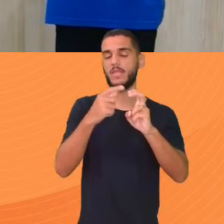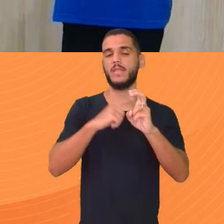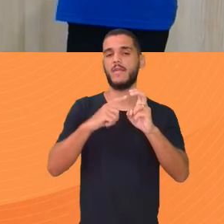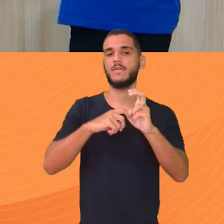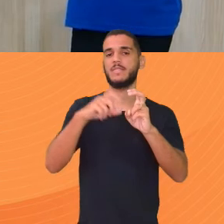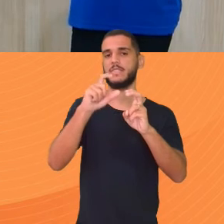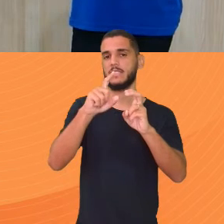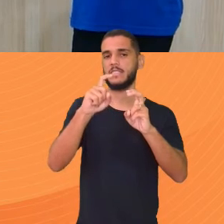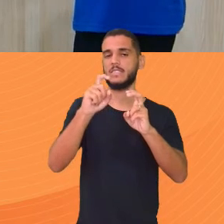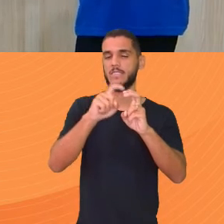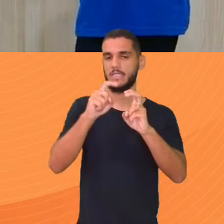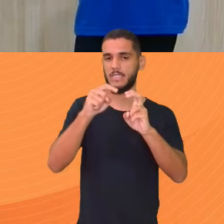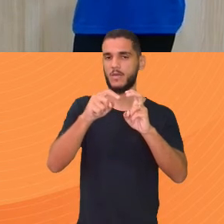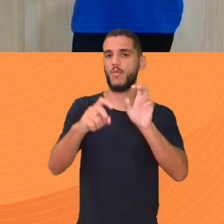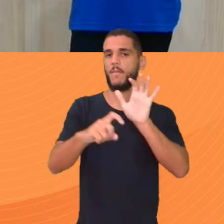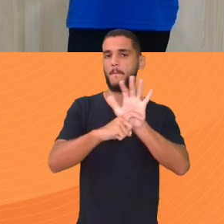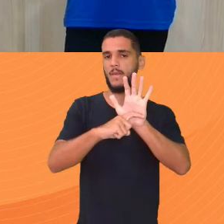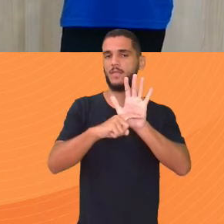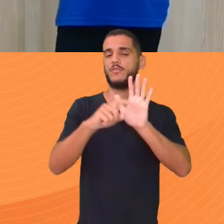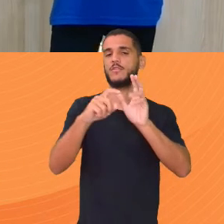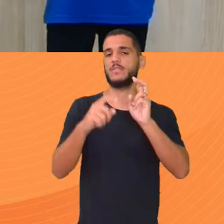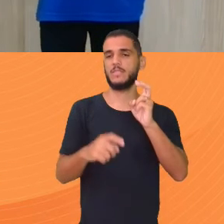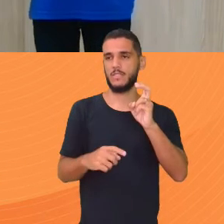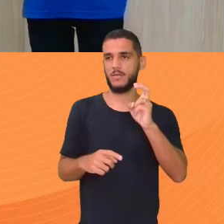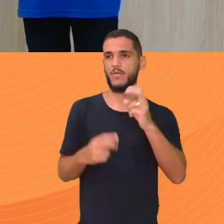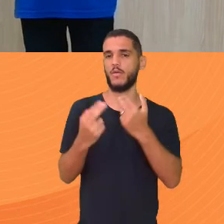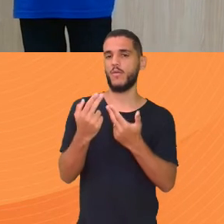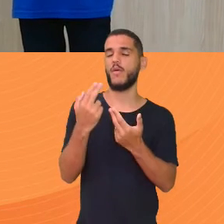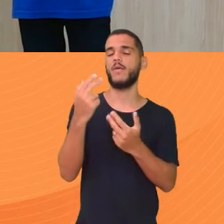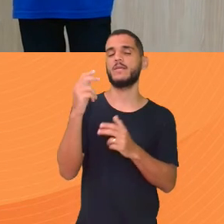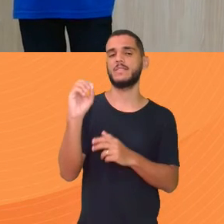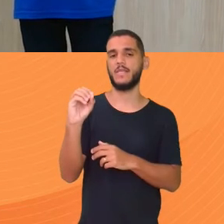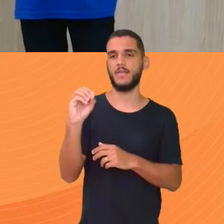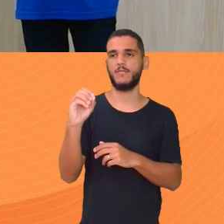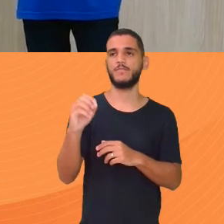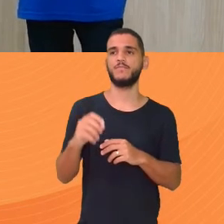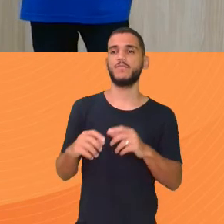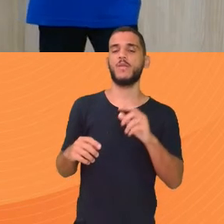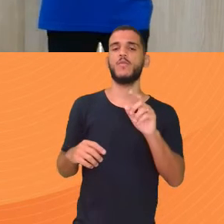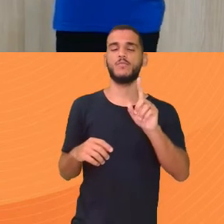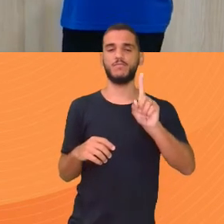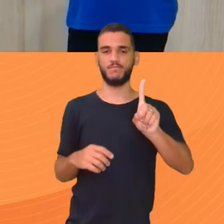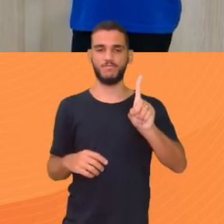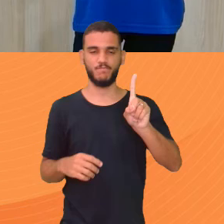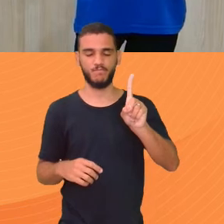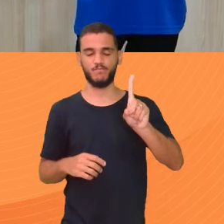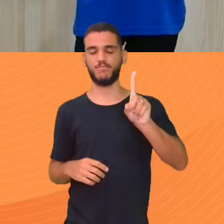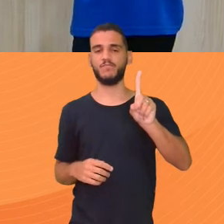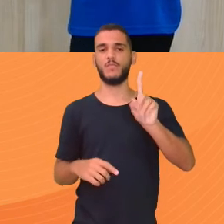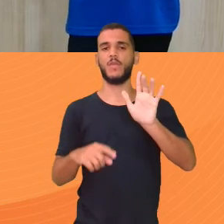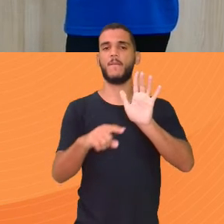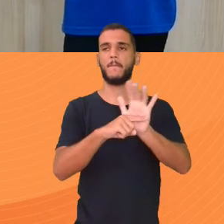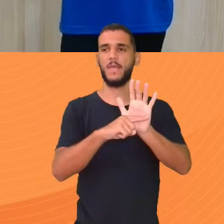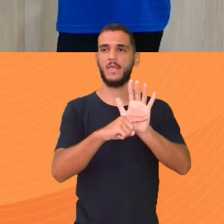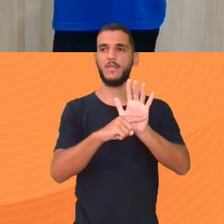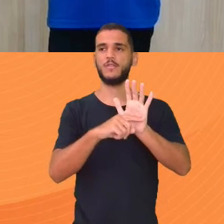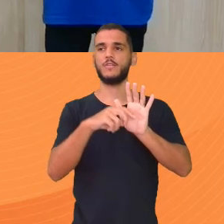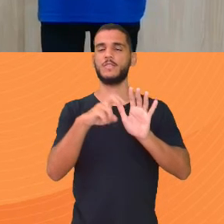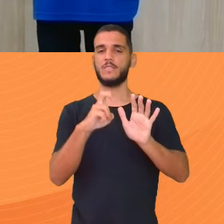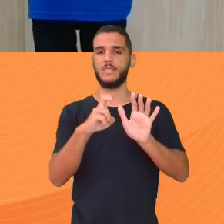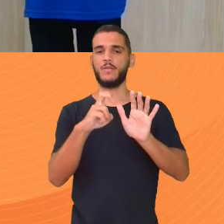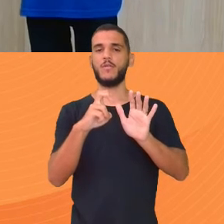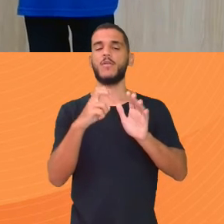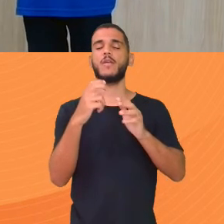5 De 5 Que a média Dá 0 A menininha teve 1 Saldo de 1 Aí subtrai a variância Que é 5 Vai